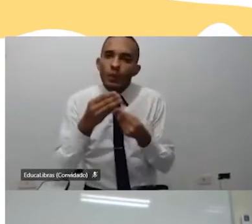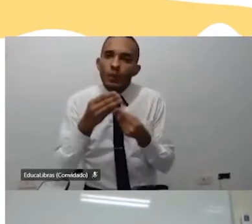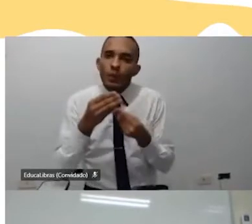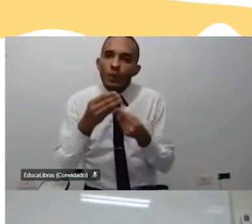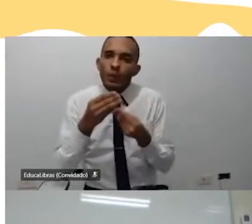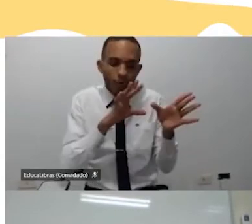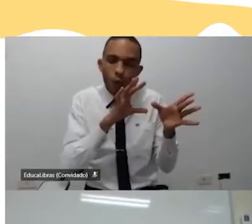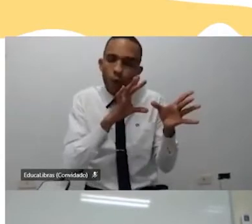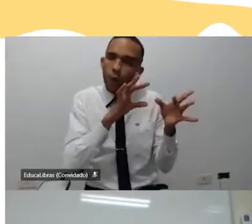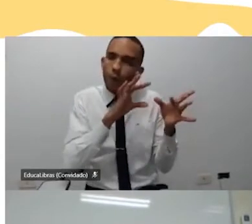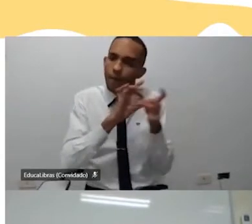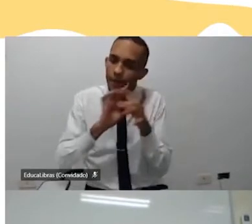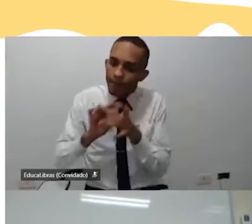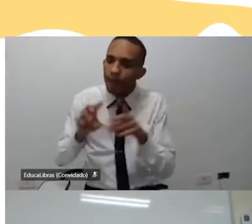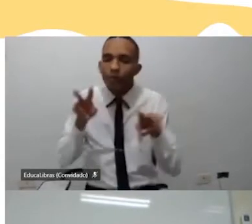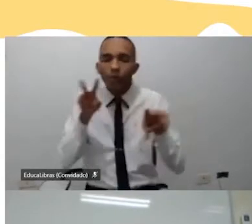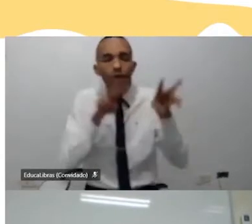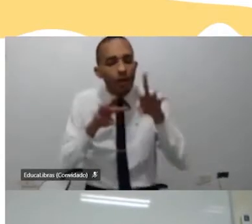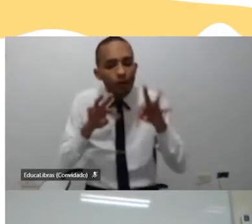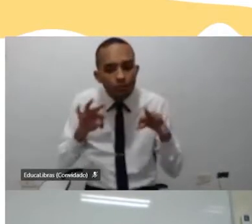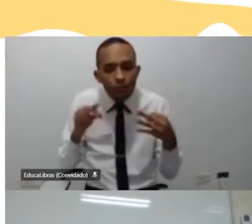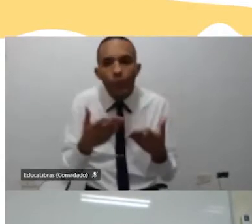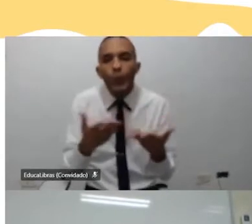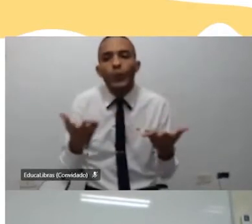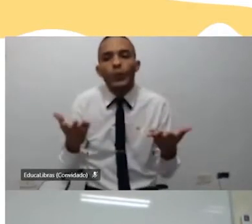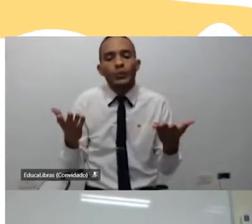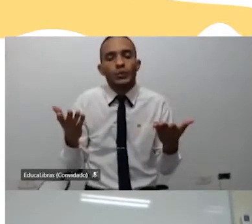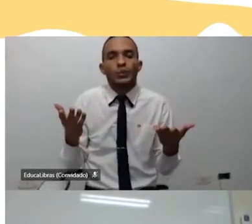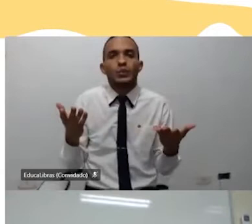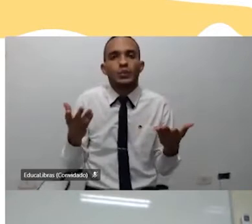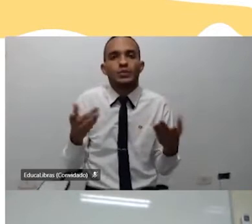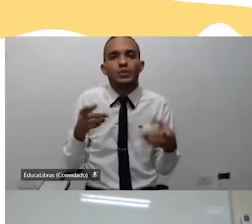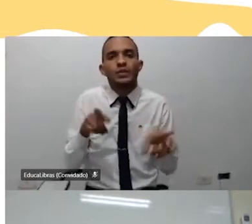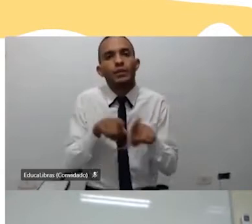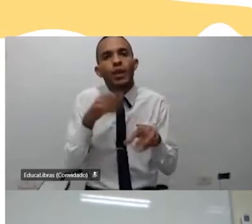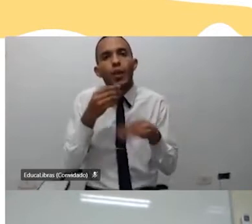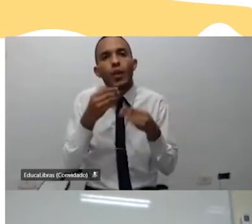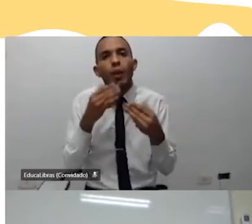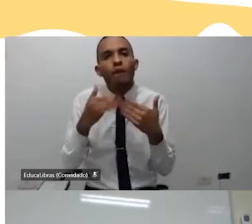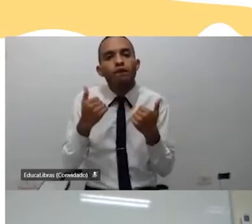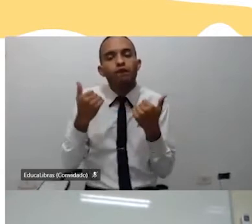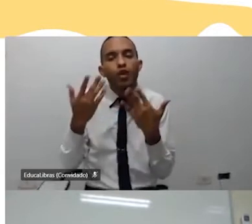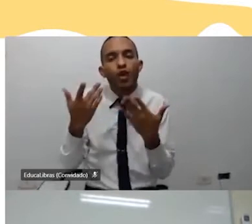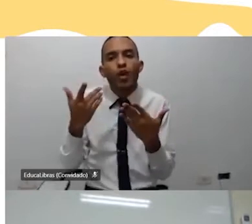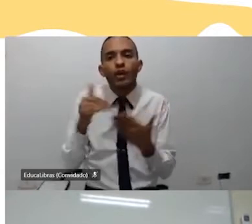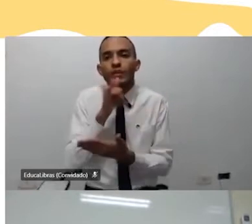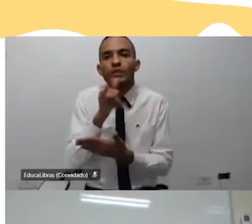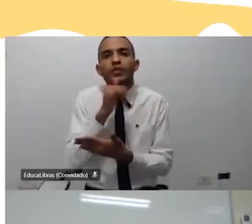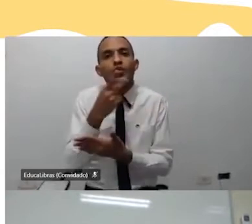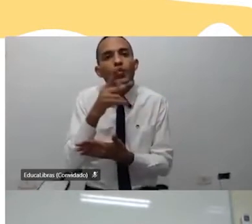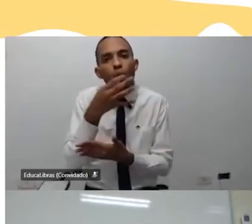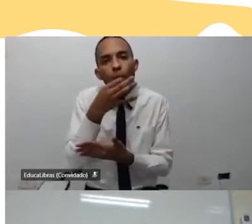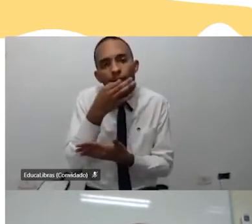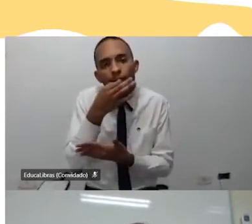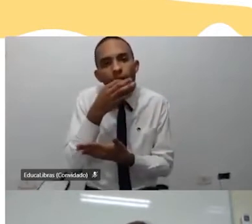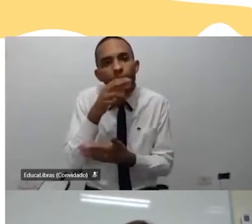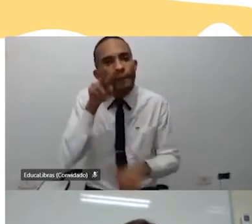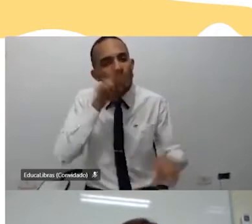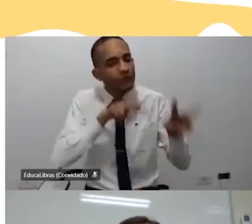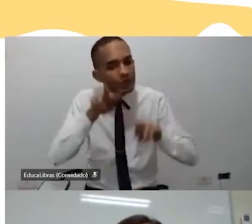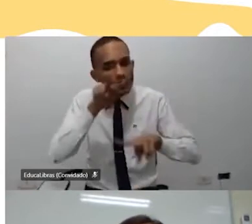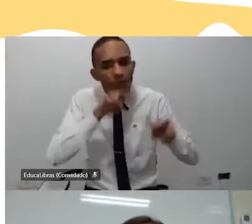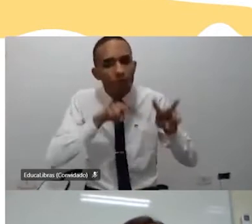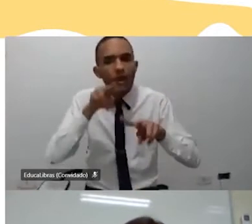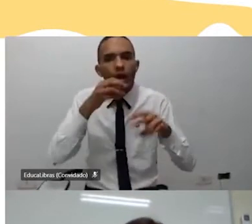conexões, de olhar o todo, né, de conseguir sair do seu ponto de vista para enxergar